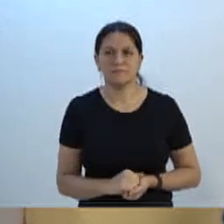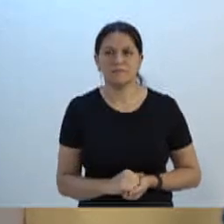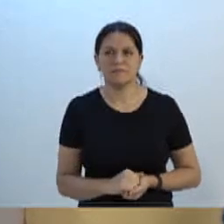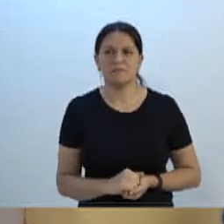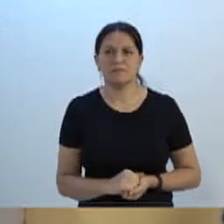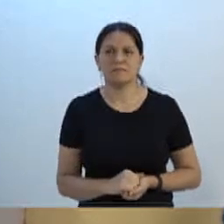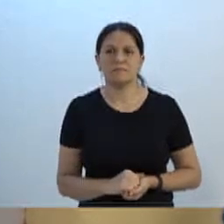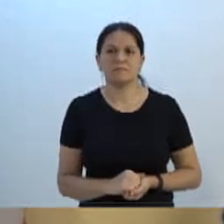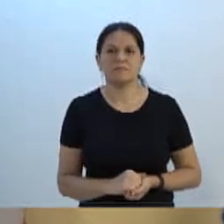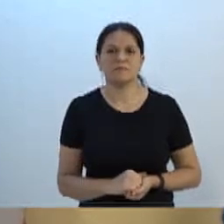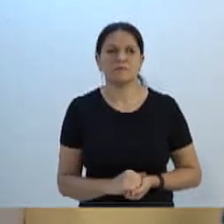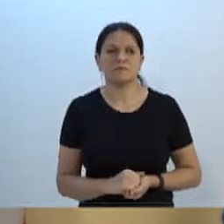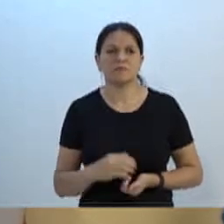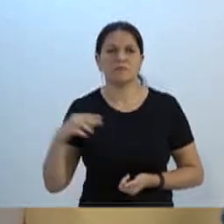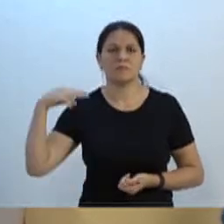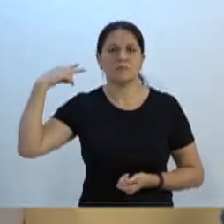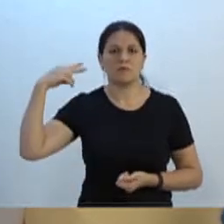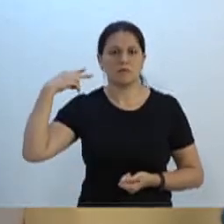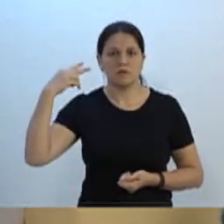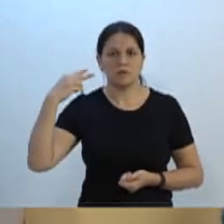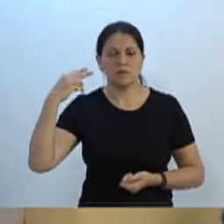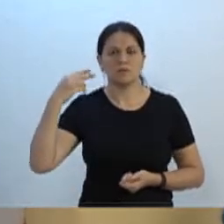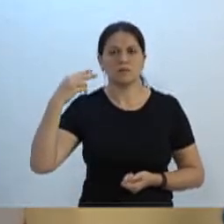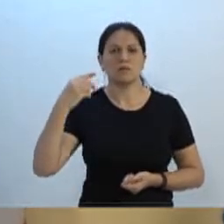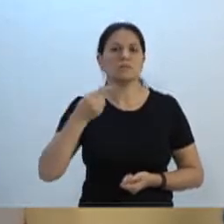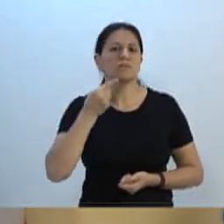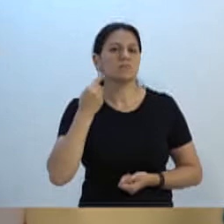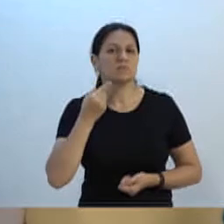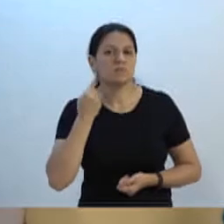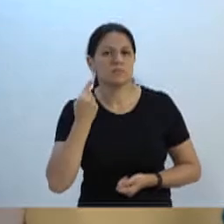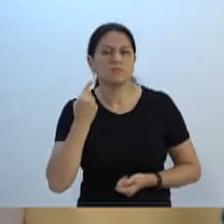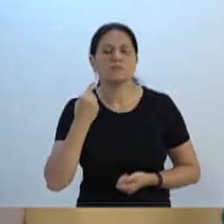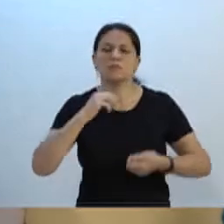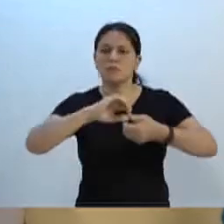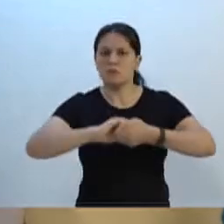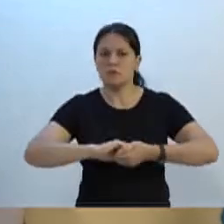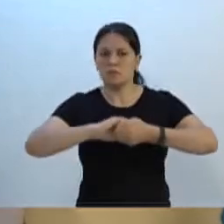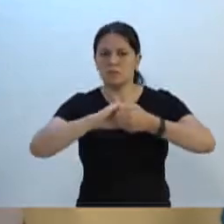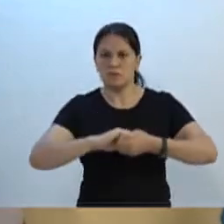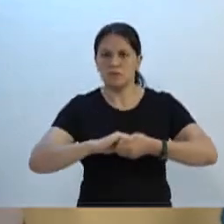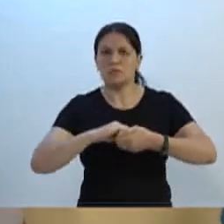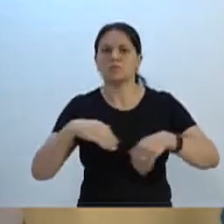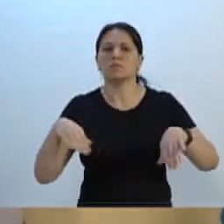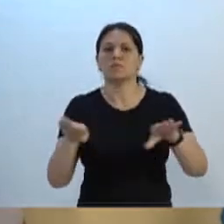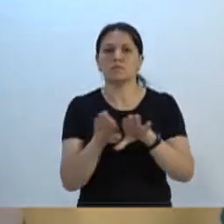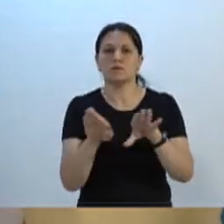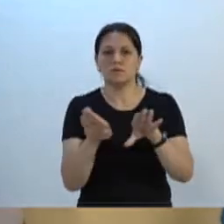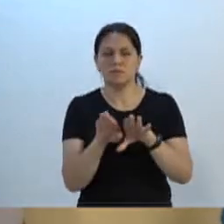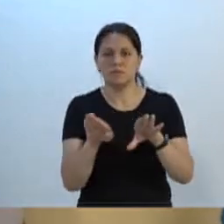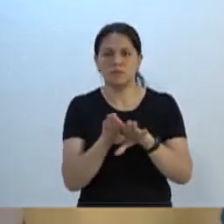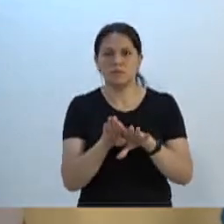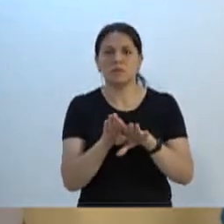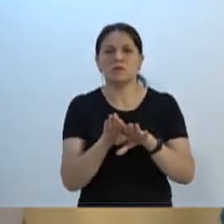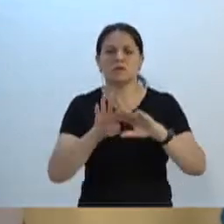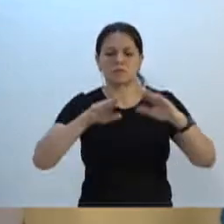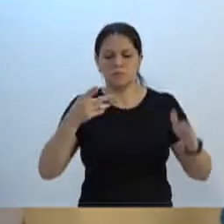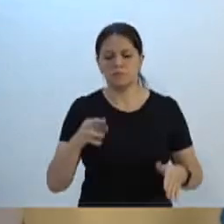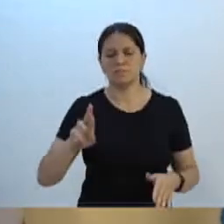Vereador Marcelo Lanzarim, ao cumprimentá-lo, cumprimento toda a mesa diretora,